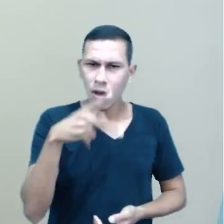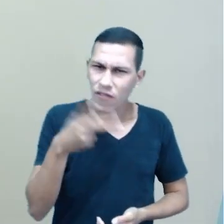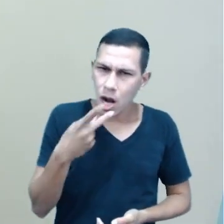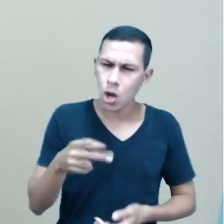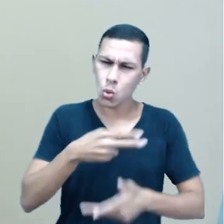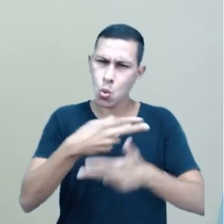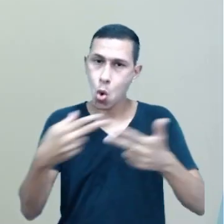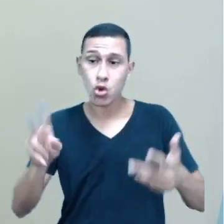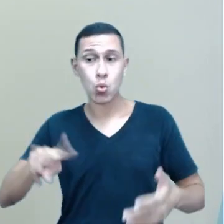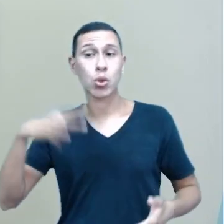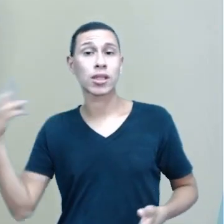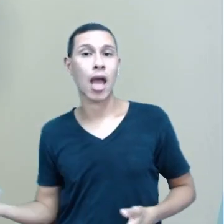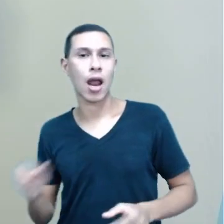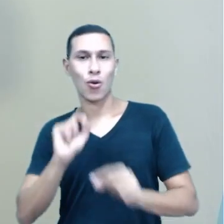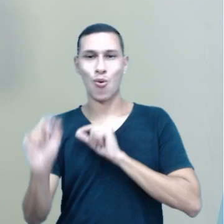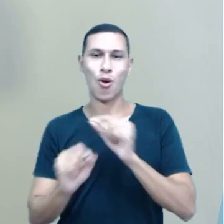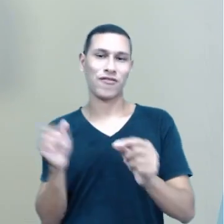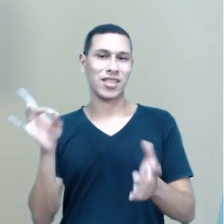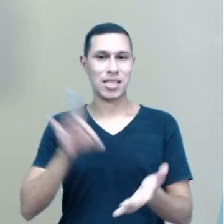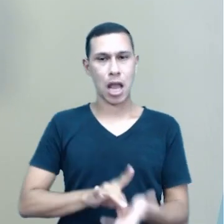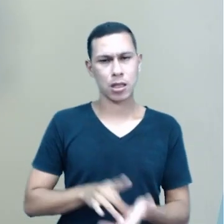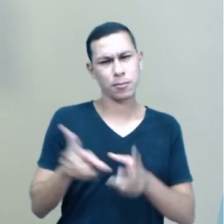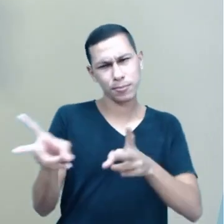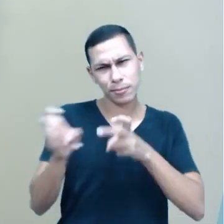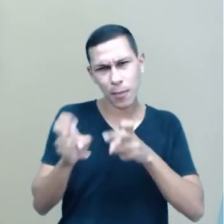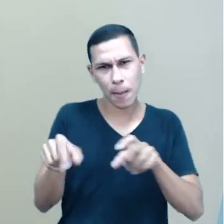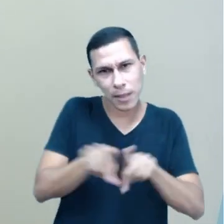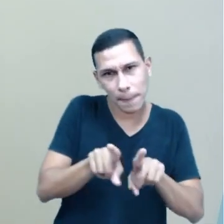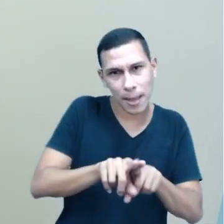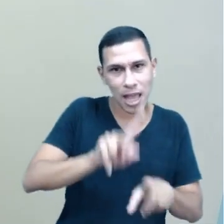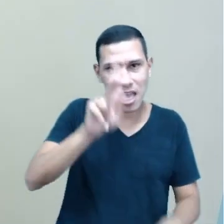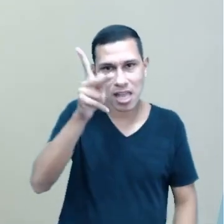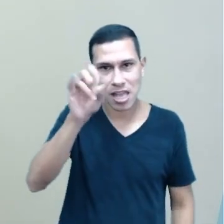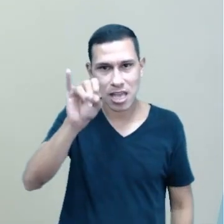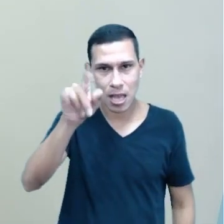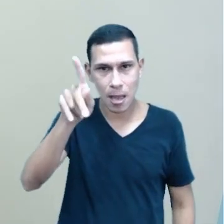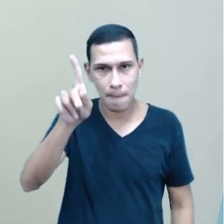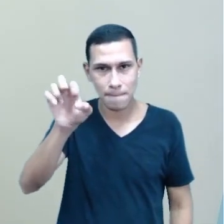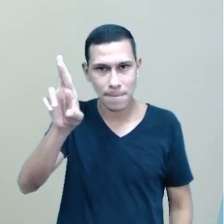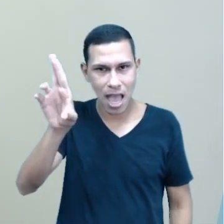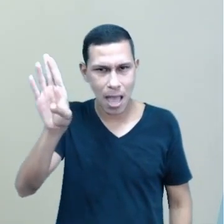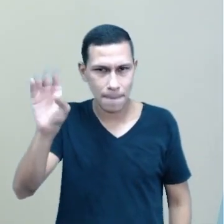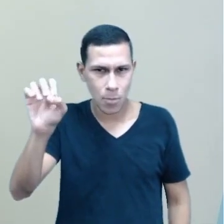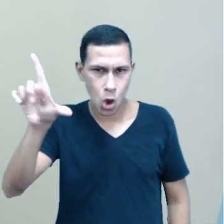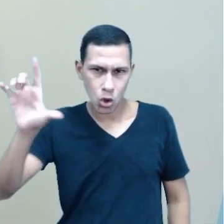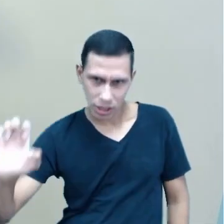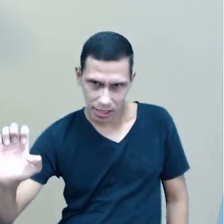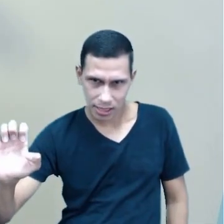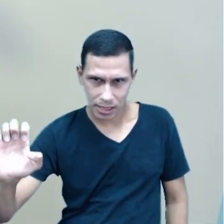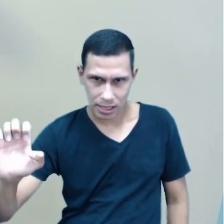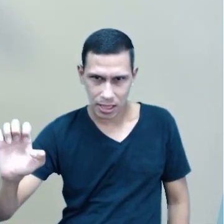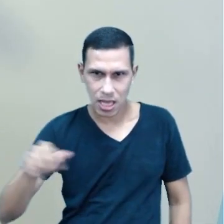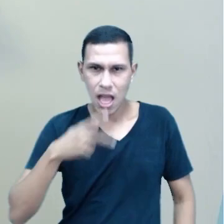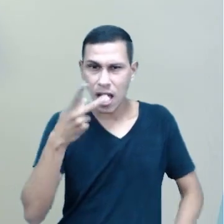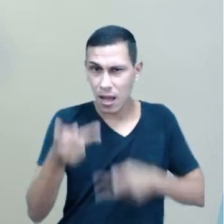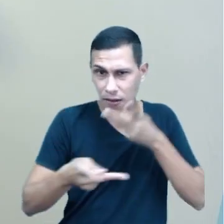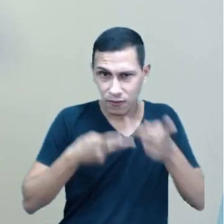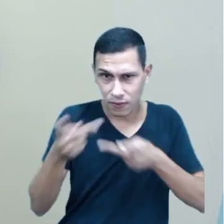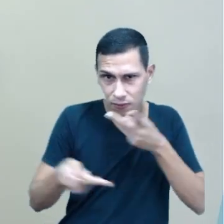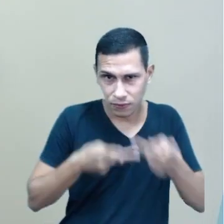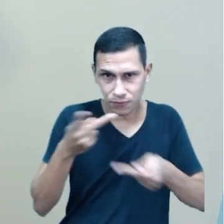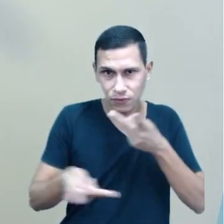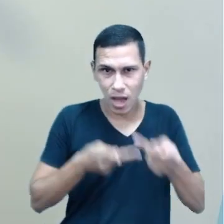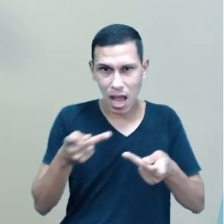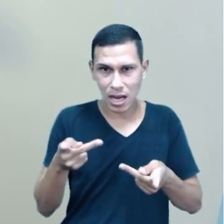realmente é. Vimos também que a hipérbole é esse discurso exagerado, tão presente na charge, em que o autor,